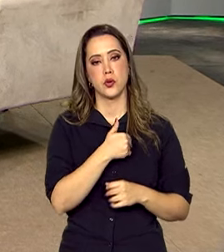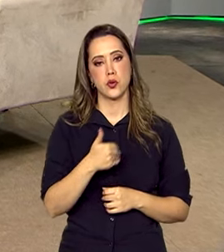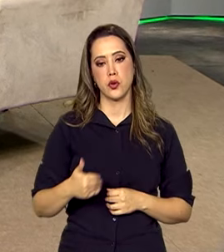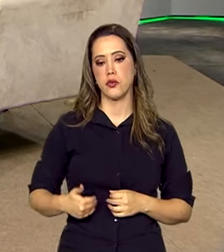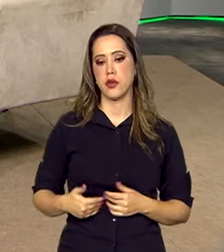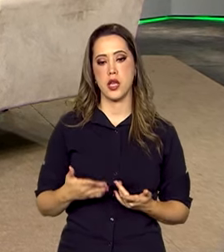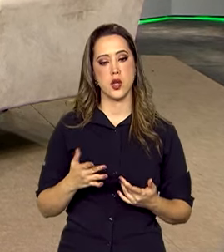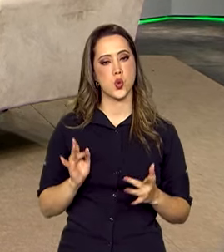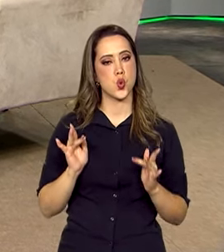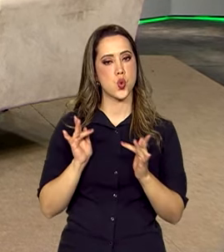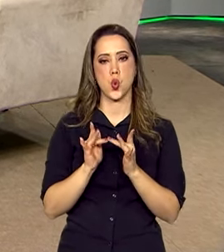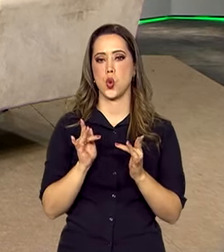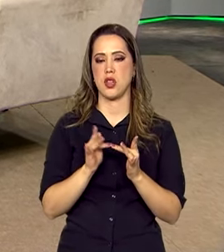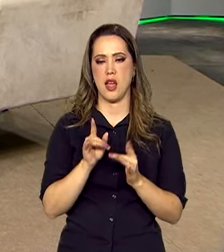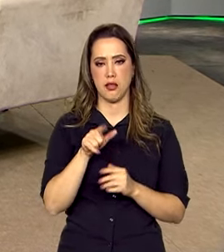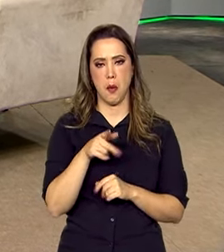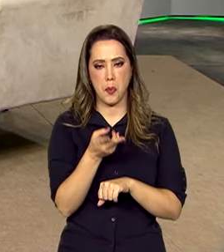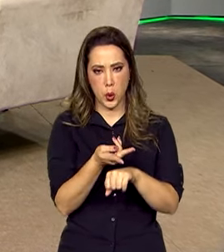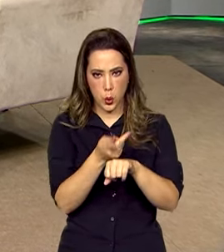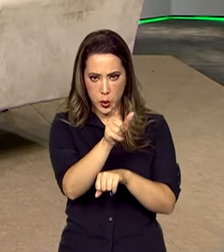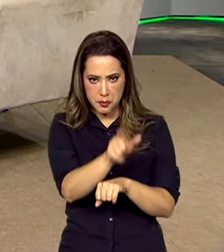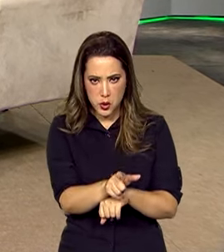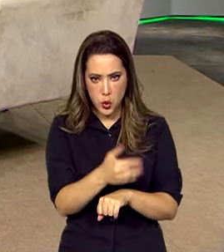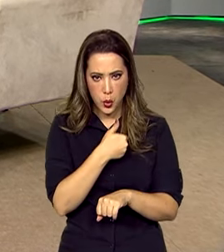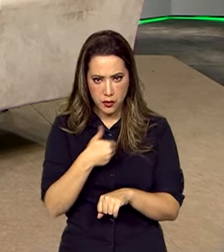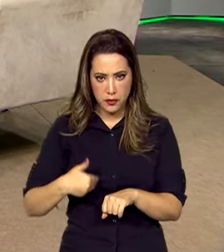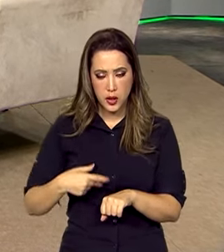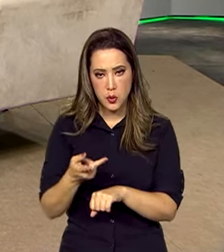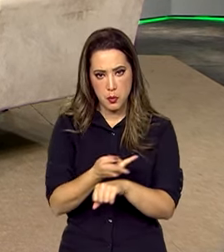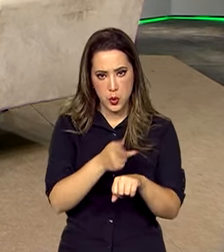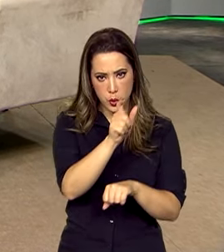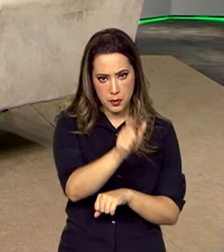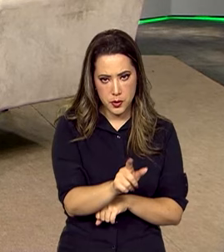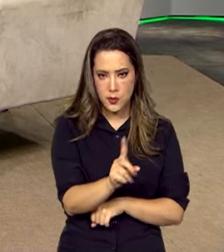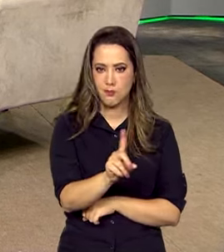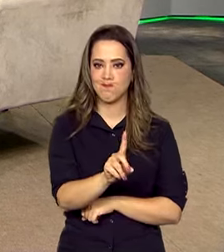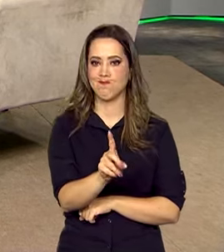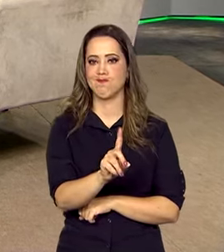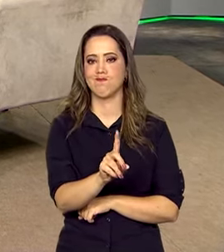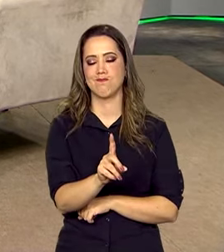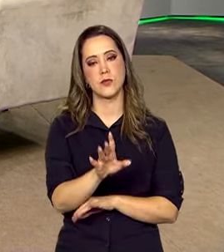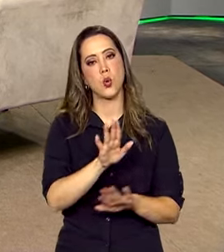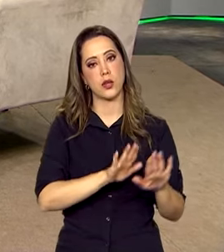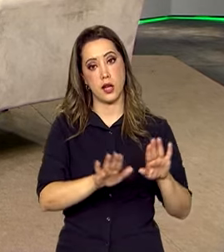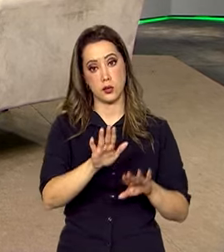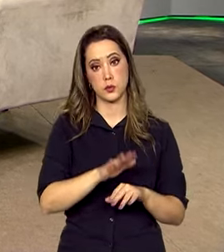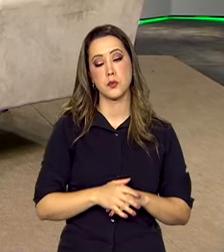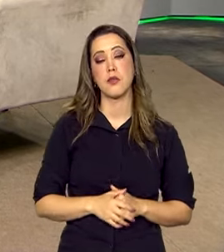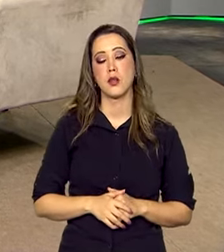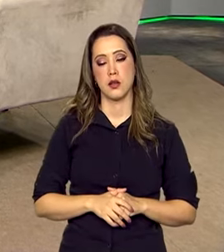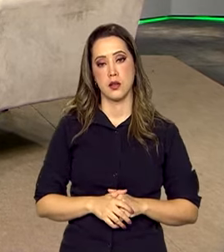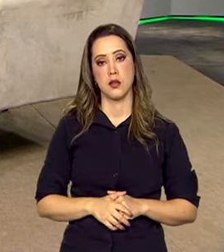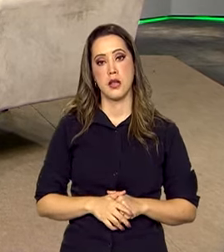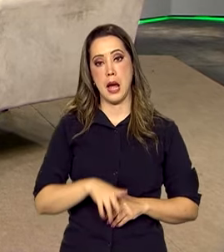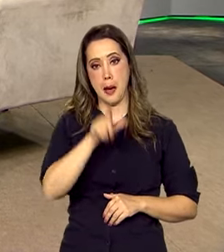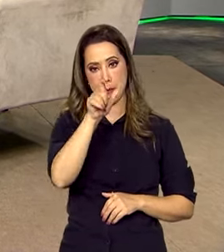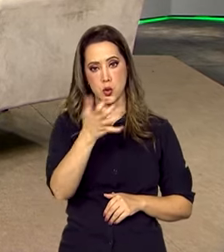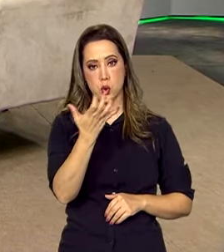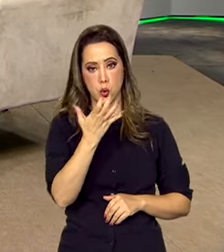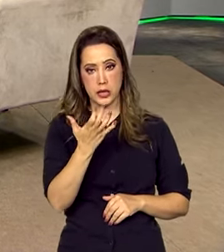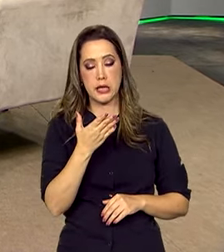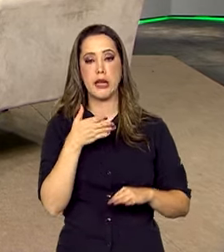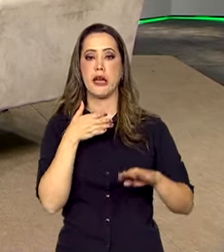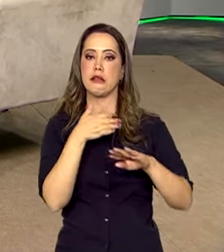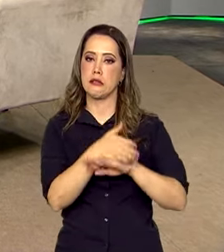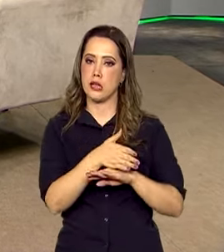não faz contato direto com as pessoas. Certo. Então, o interessado que procura o serviço, secretário, vai lá no site